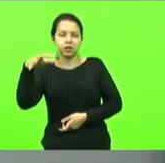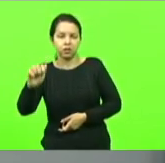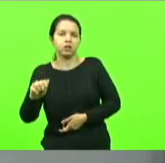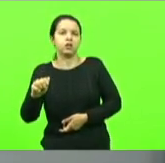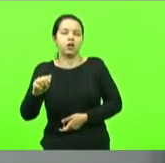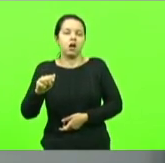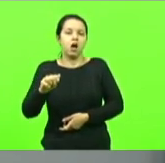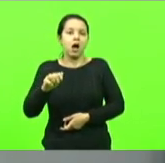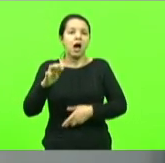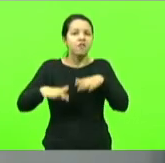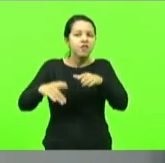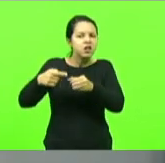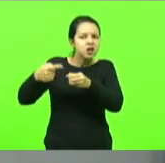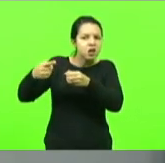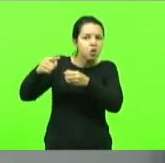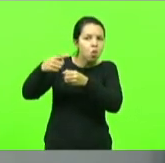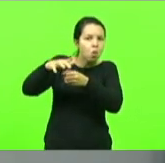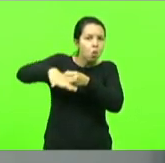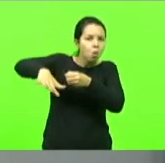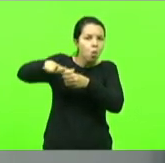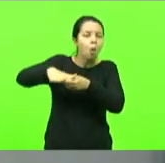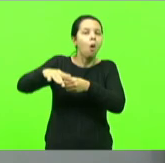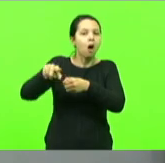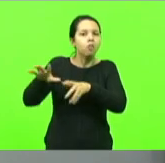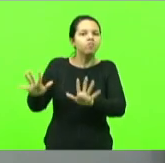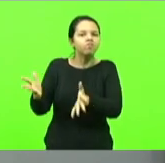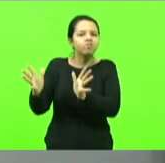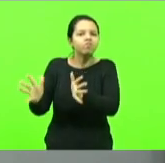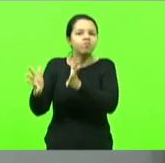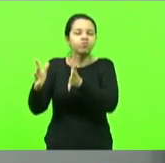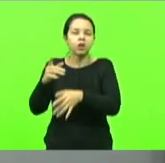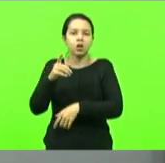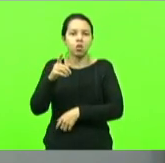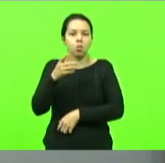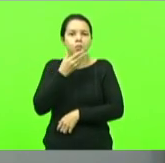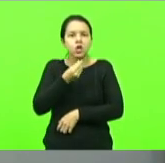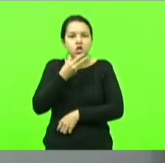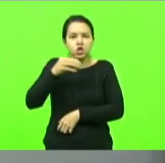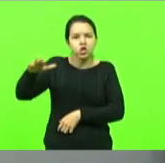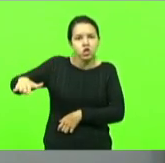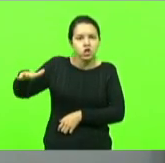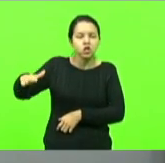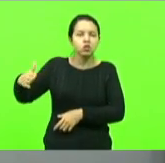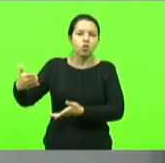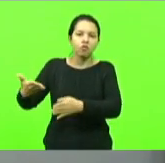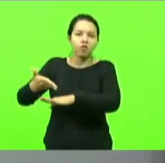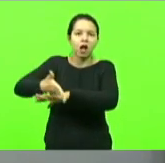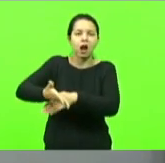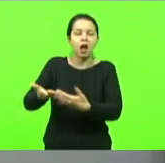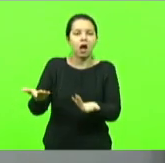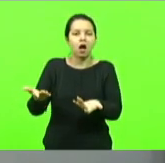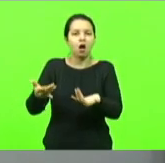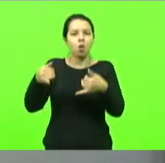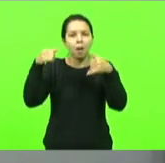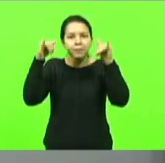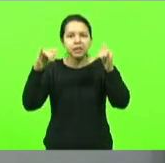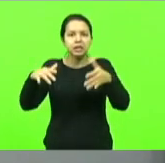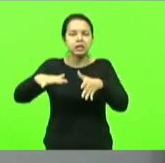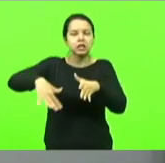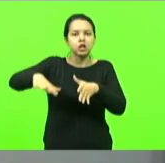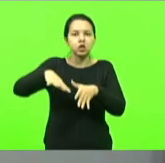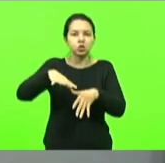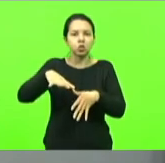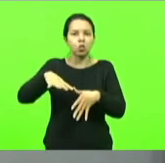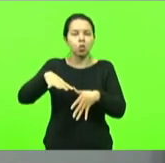no sítio para que o menino vá lá e tenha uma relação por exemplo com um cabrito uma cabra com uma